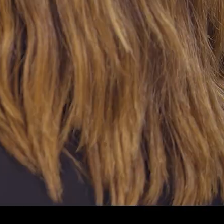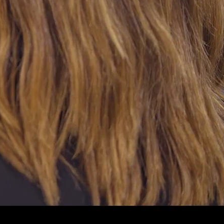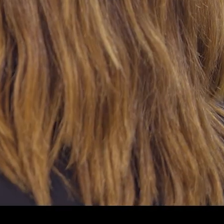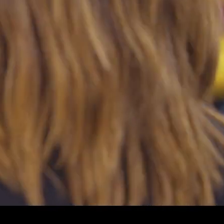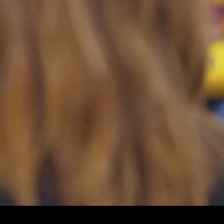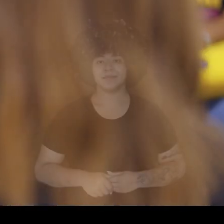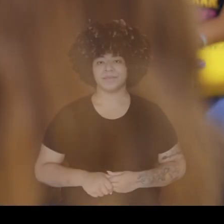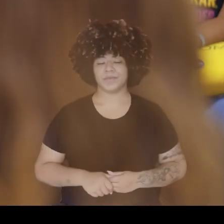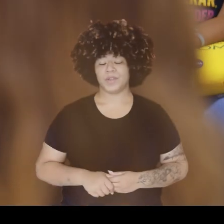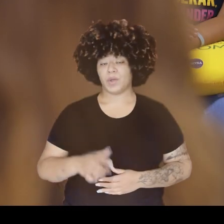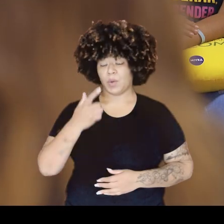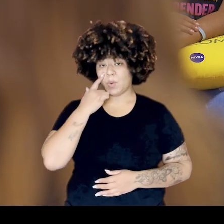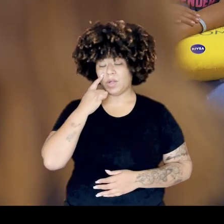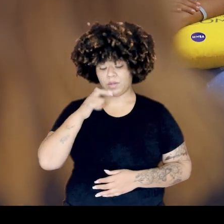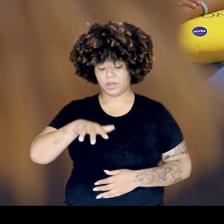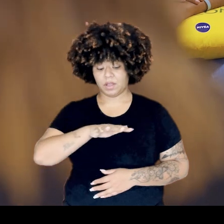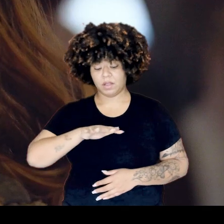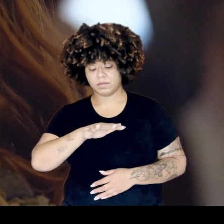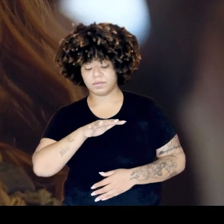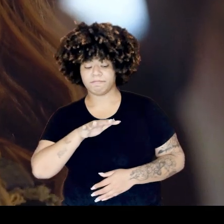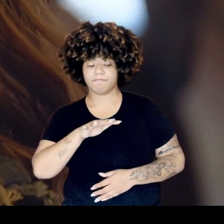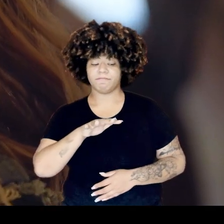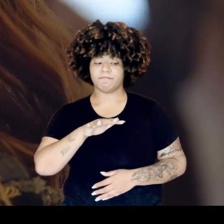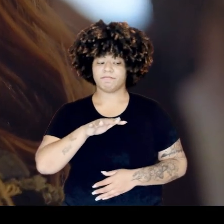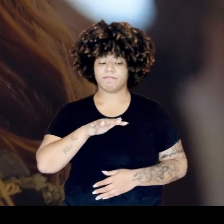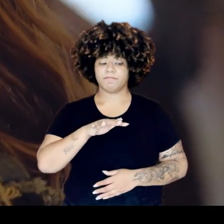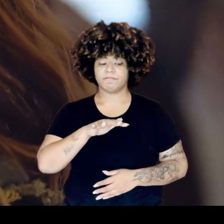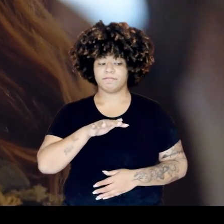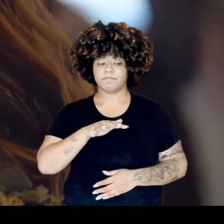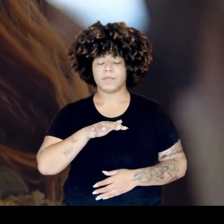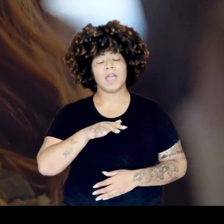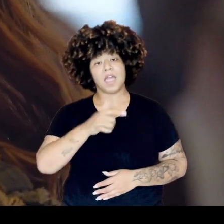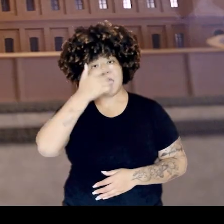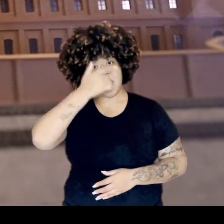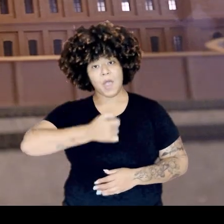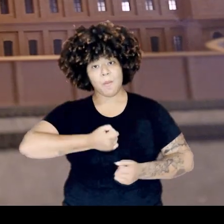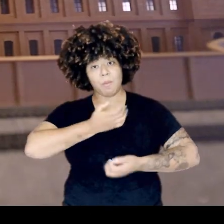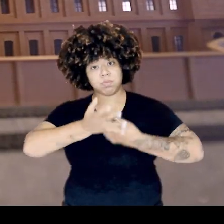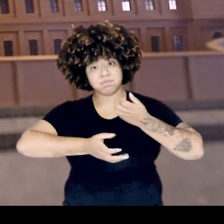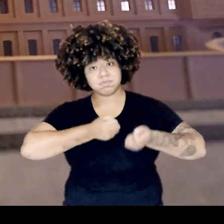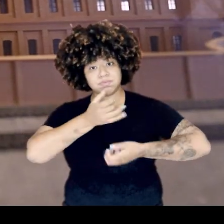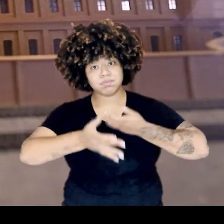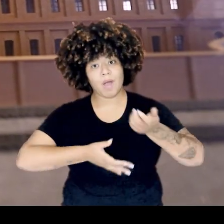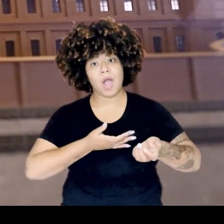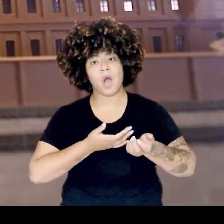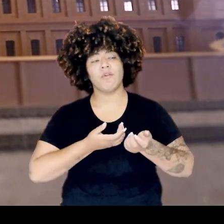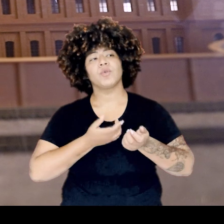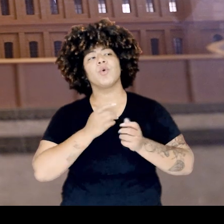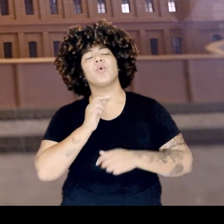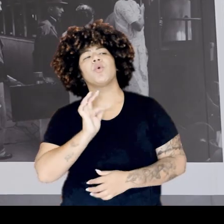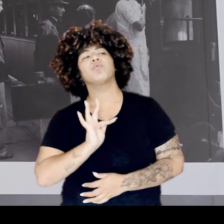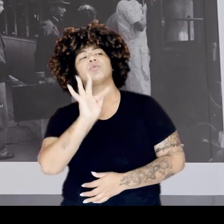Quando eu estive lá, pensei que talvez, talvez o meu depoimento possa estar lá um dia, no